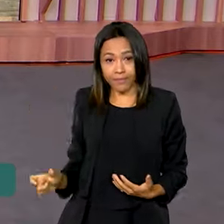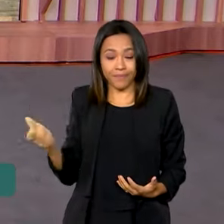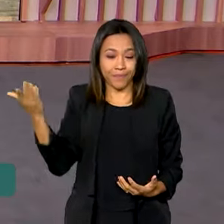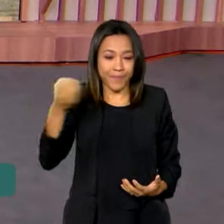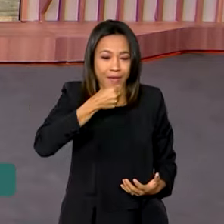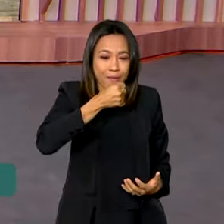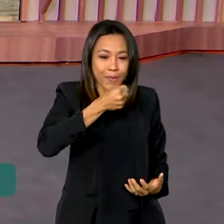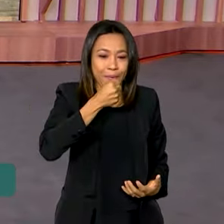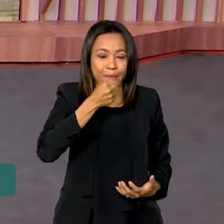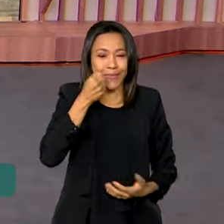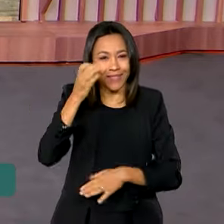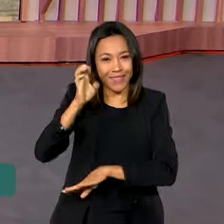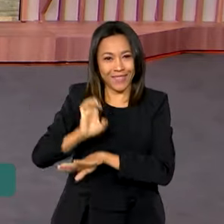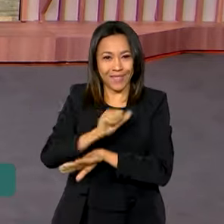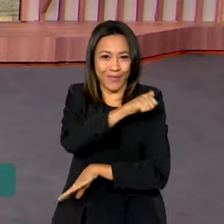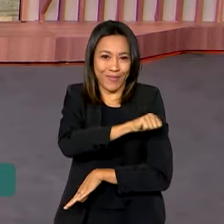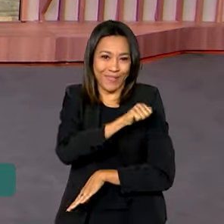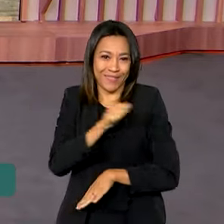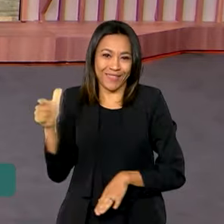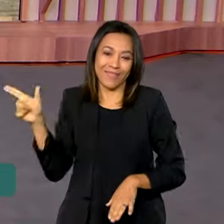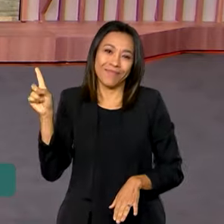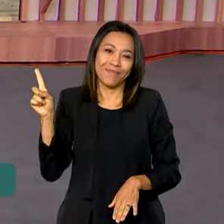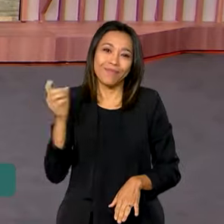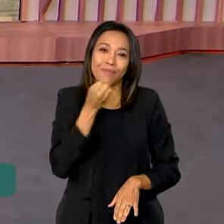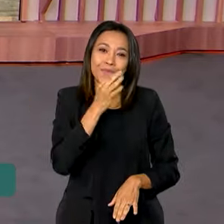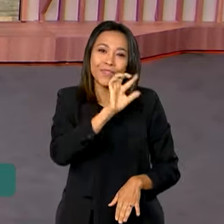Boiunga, direto do Rio de Janeiro. Bom dia, Claudinha.